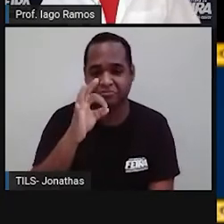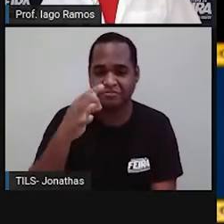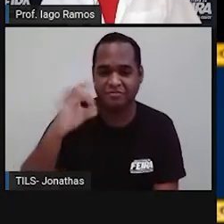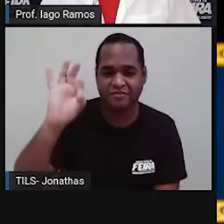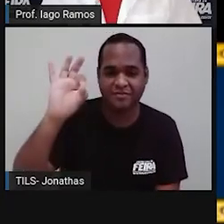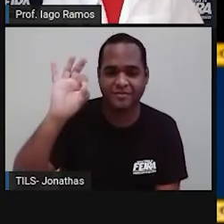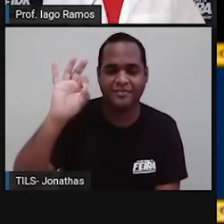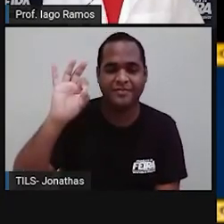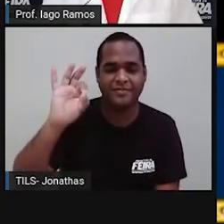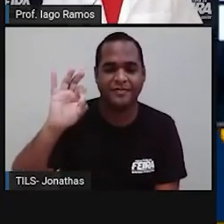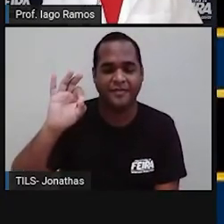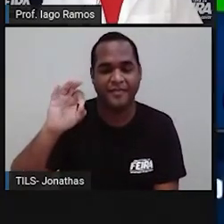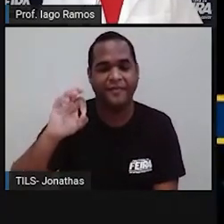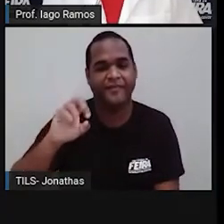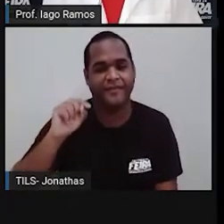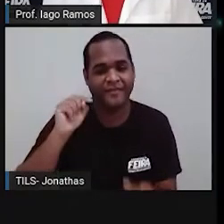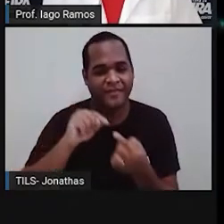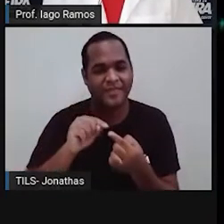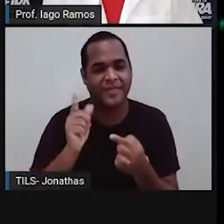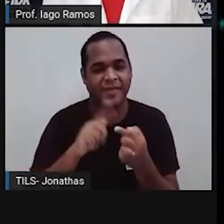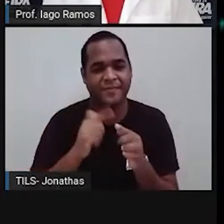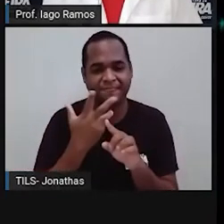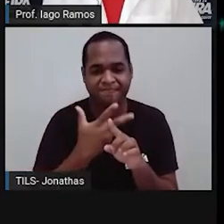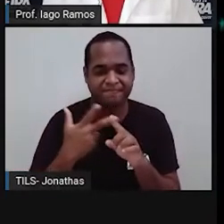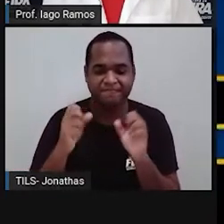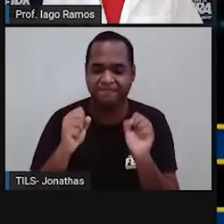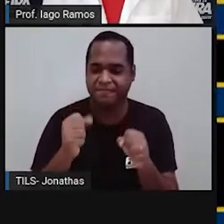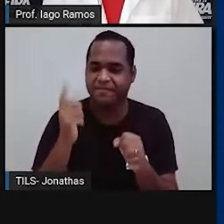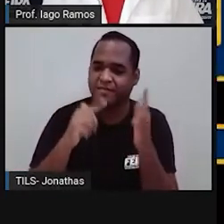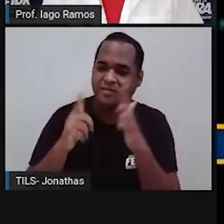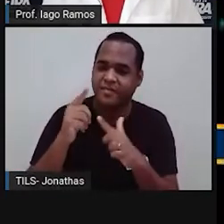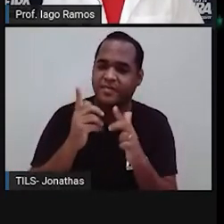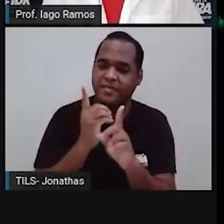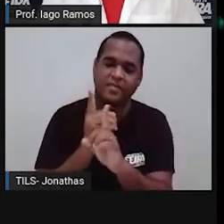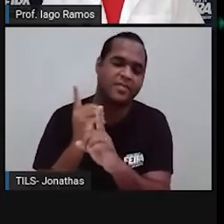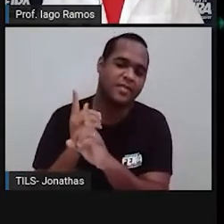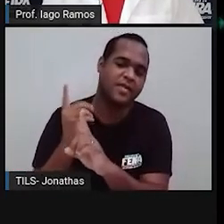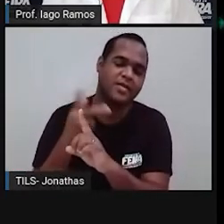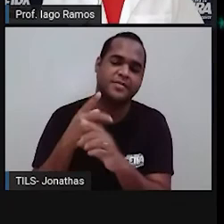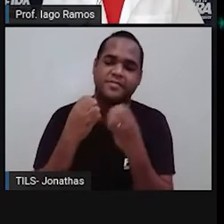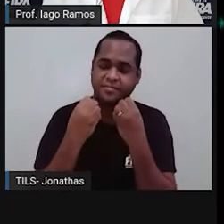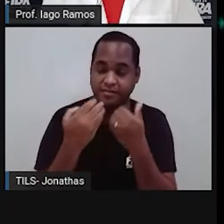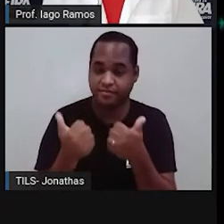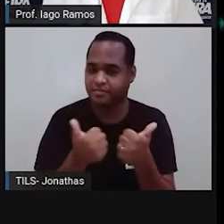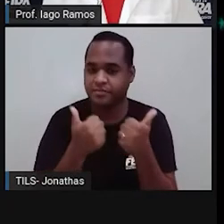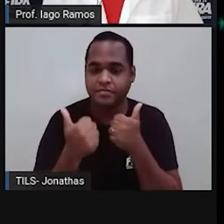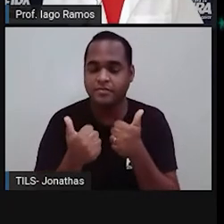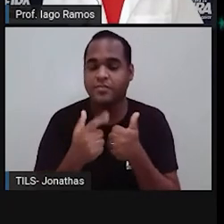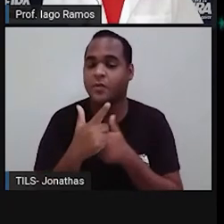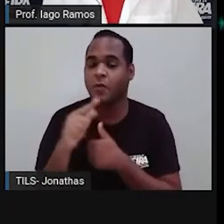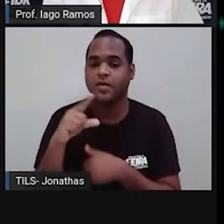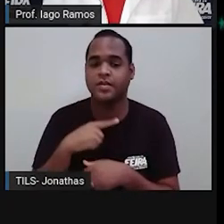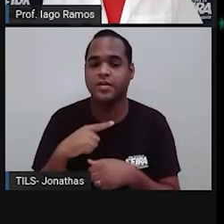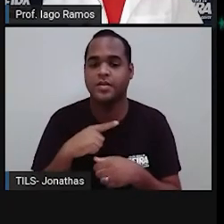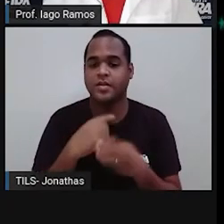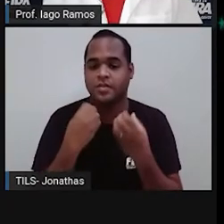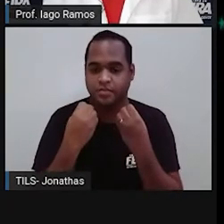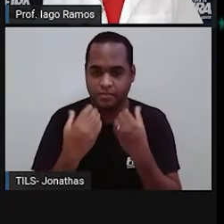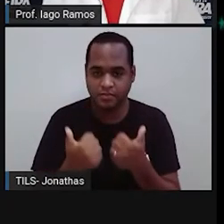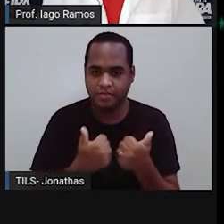aqui, o cubo é o que a gente procura. Tá bom? Vamos aqui, mais uma fasezinha. Olha só.